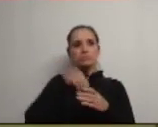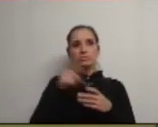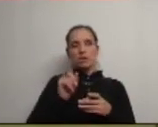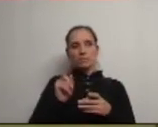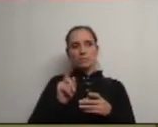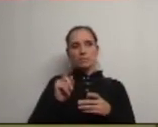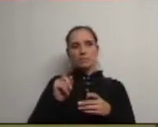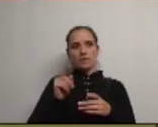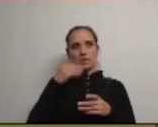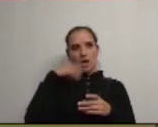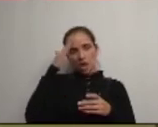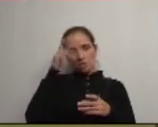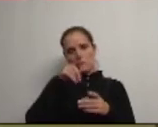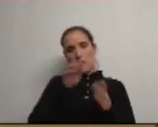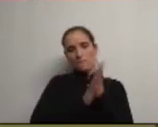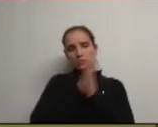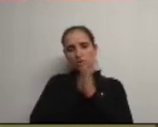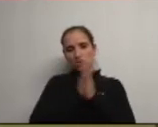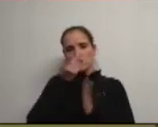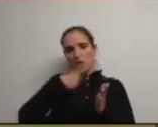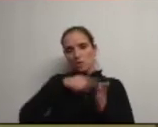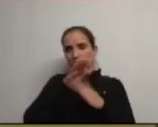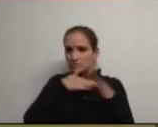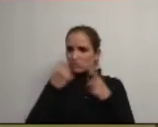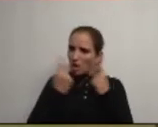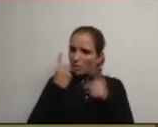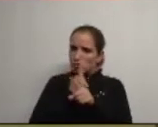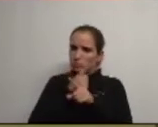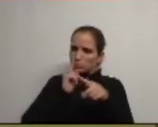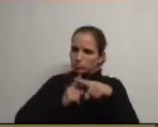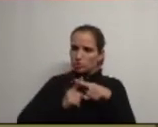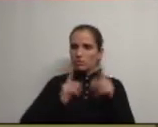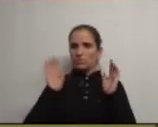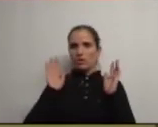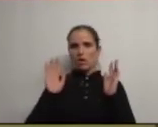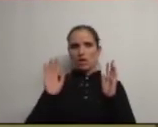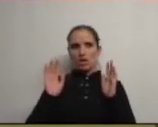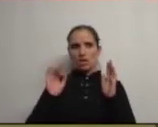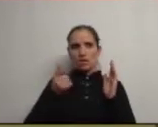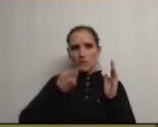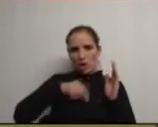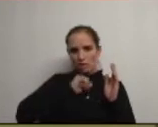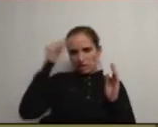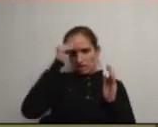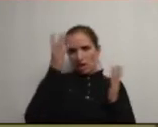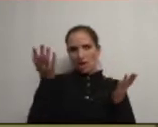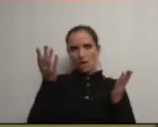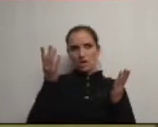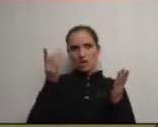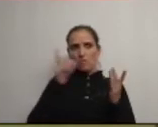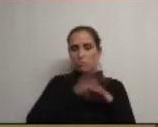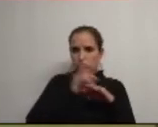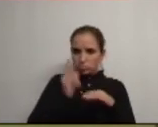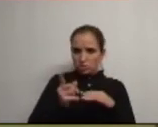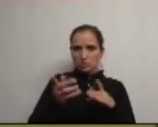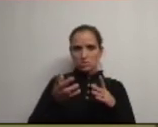entendo que há aqui uma oportunidade de nós fazermos alguma coisa positivo pela nossa terra e é por